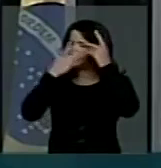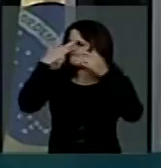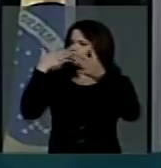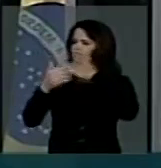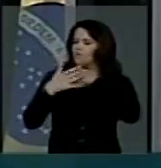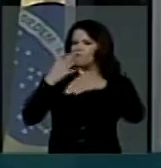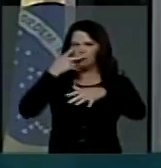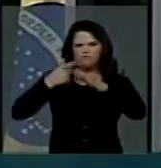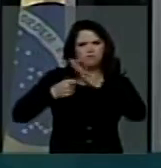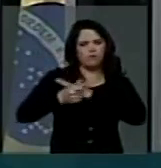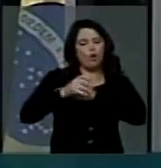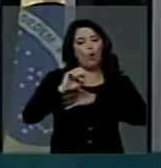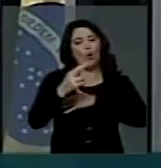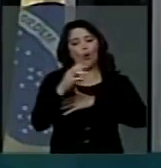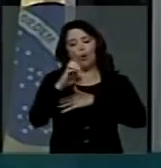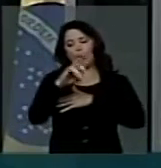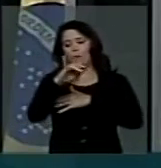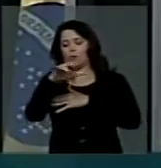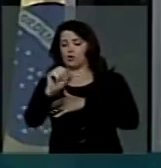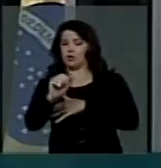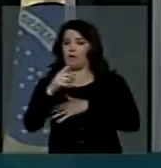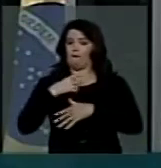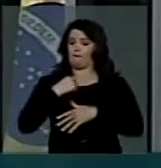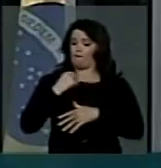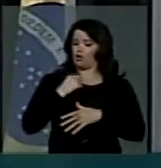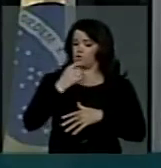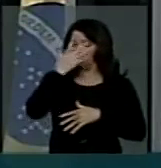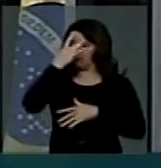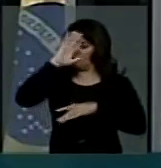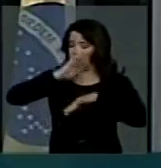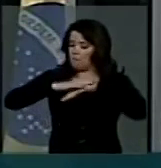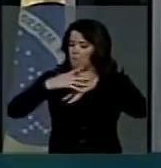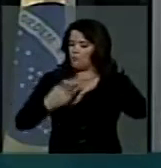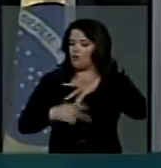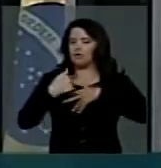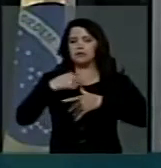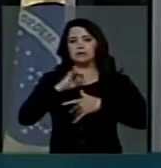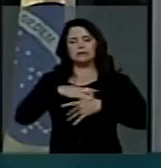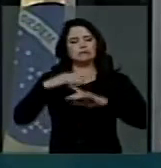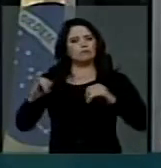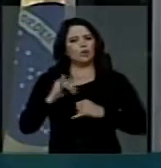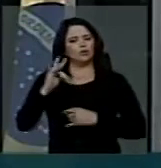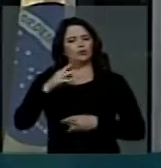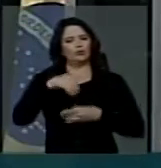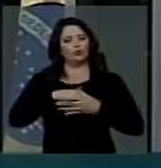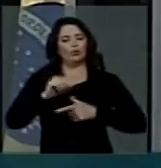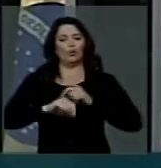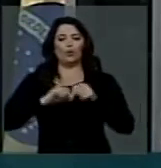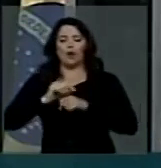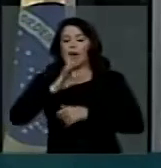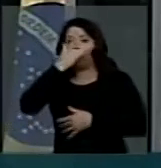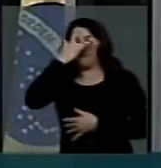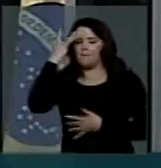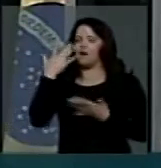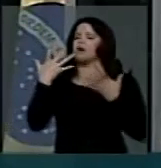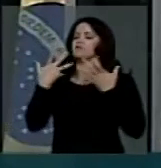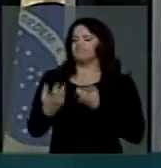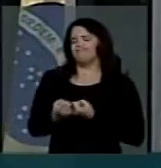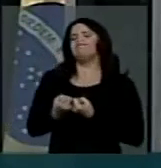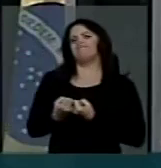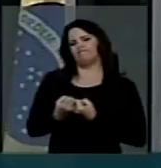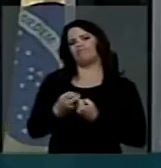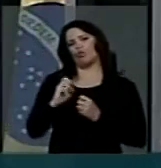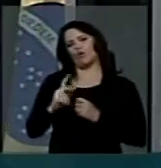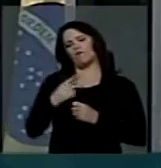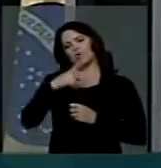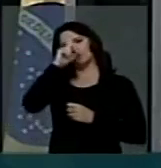voluntária pode ocorrer quando tratamento intensivo e imprecedível, e nesse caso, a pessoa aceita ser conduzida